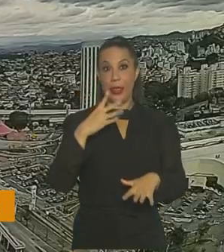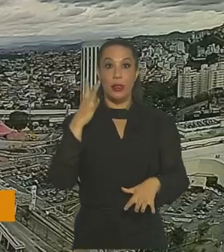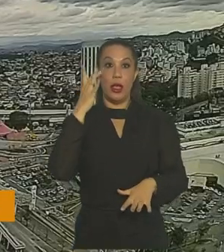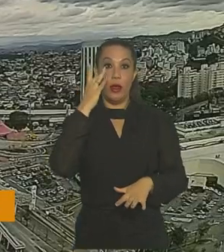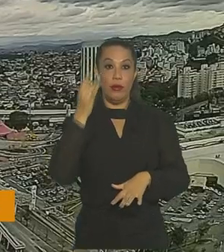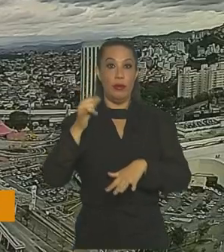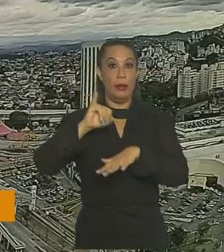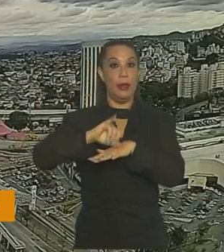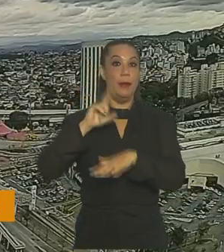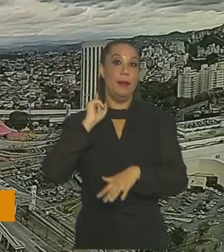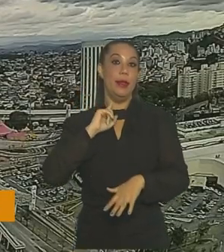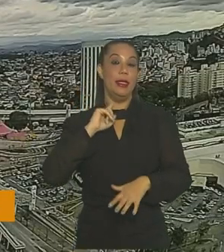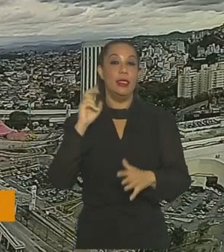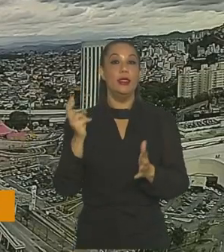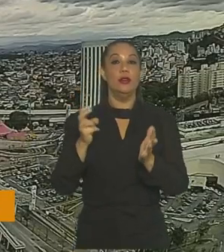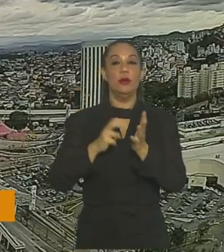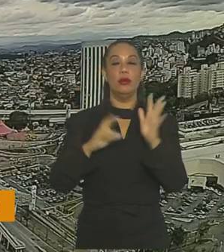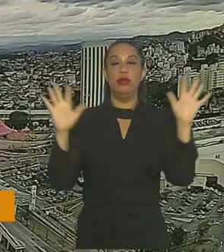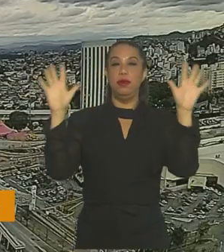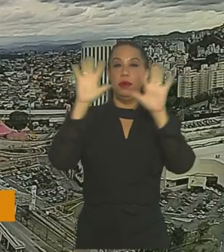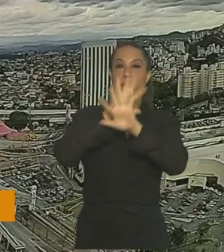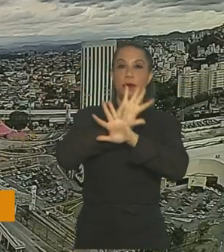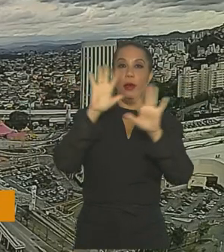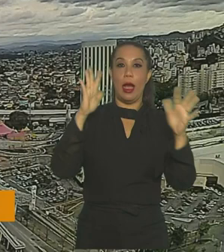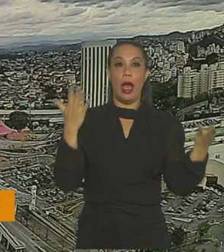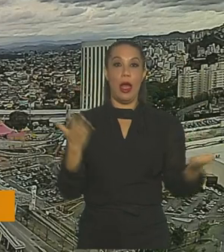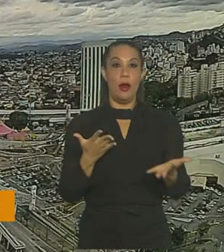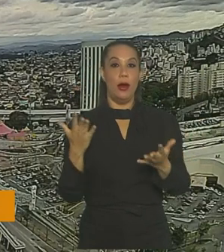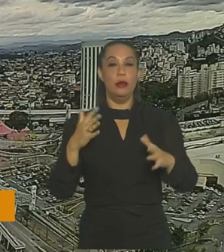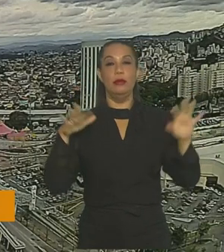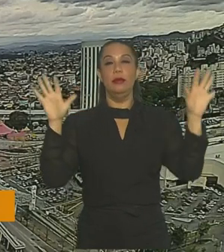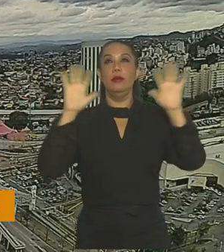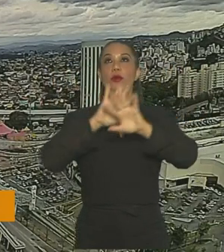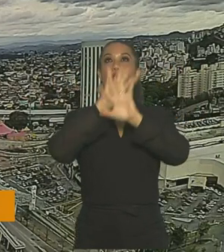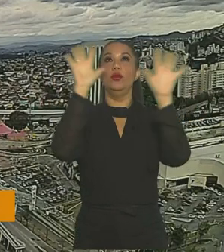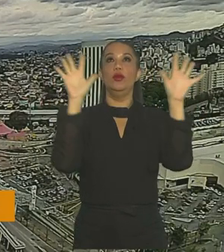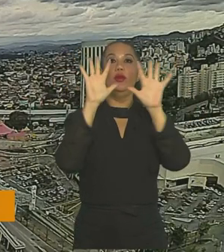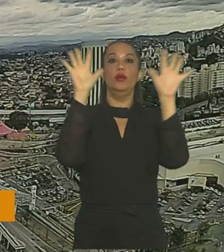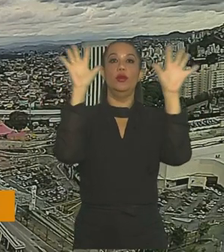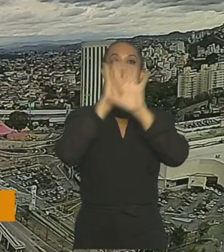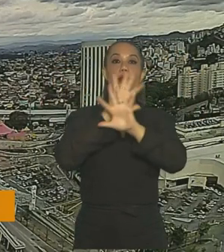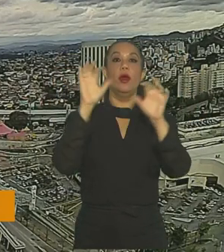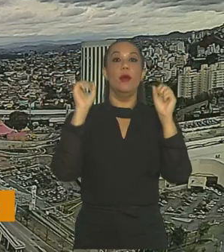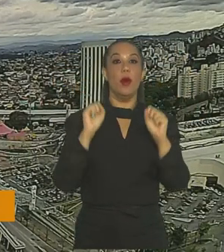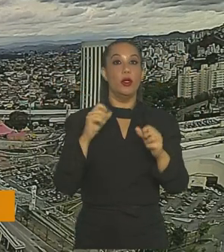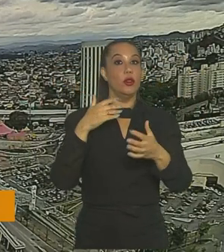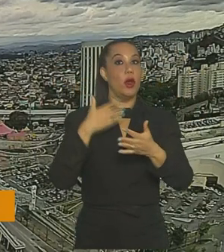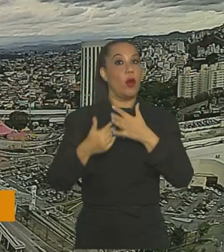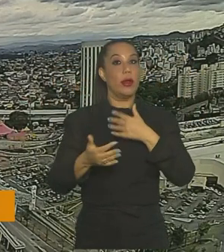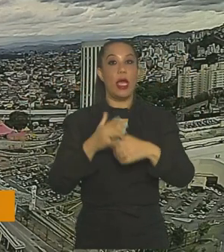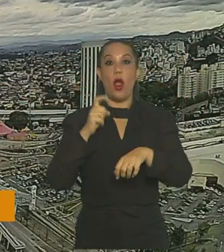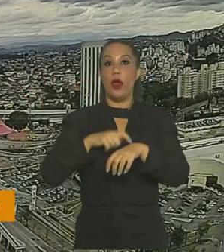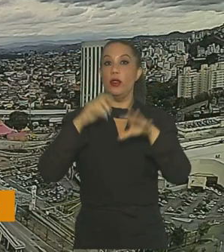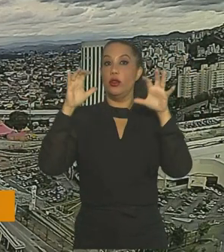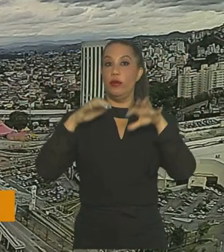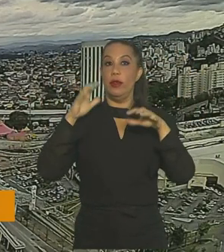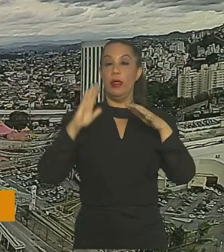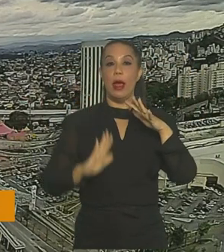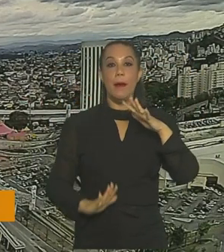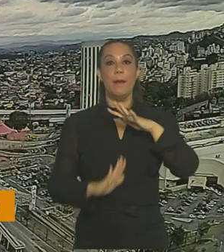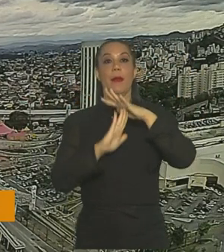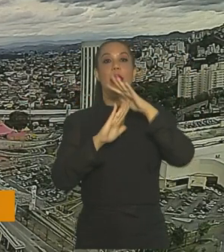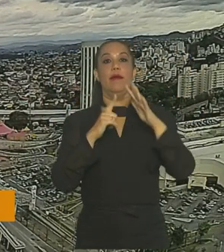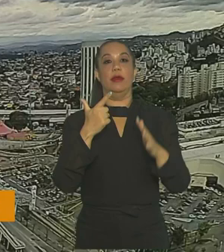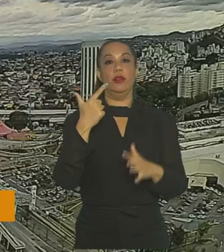vivo da capital mineira, que amanheceu encoberta. Nesse momento, muitas nuvens e pode chover a qualquer hora do dia. A máxima não passa de